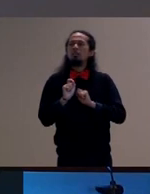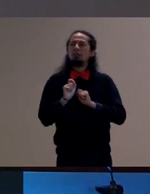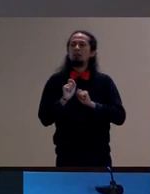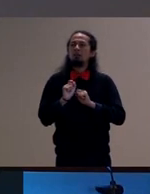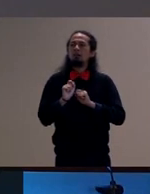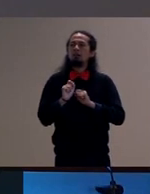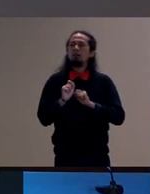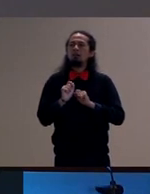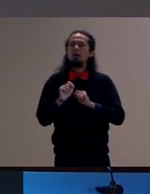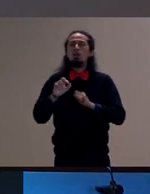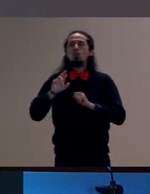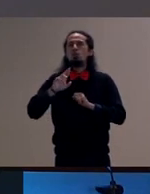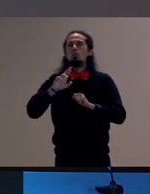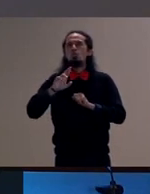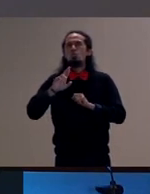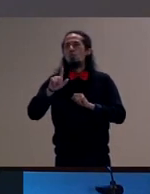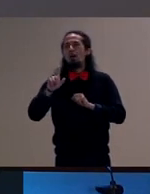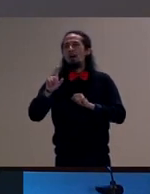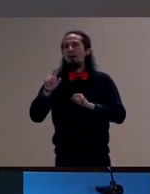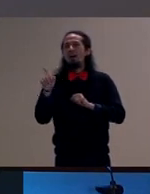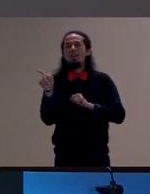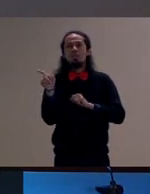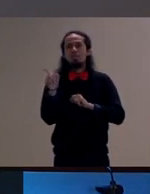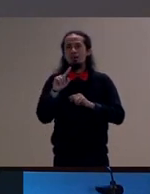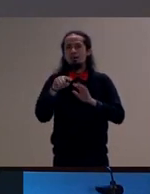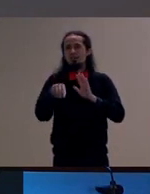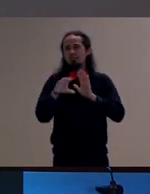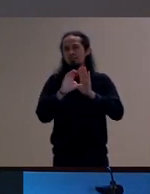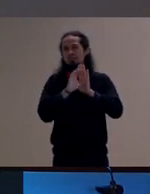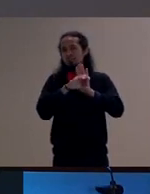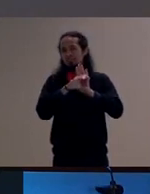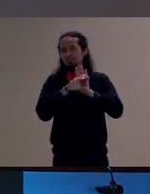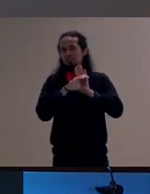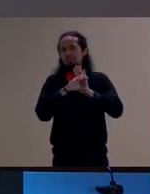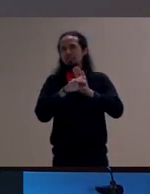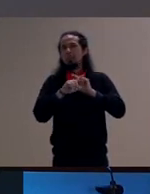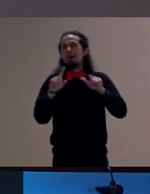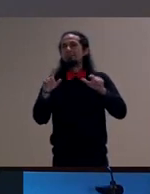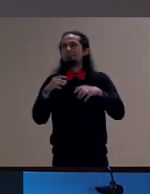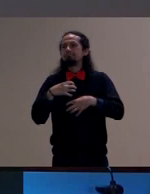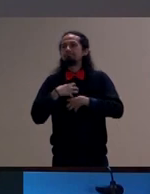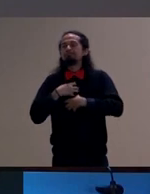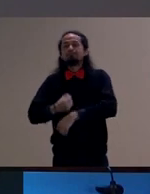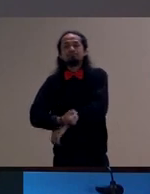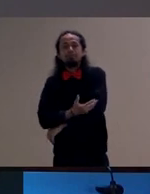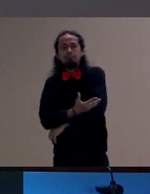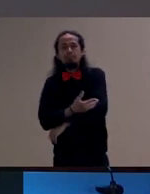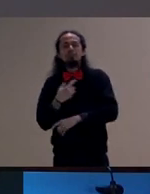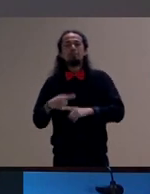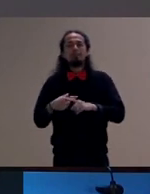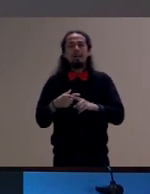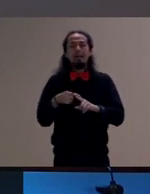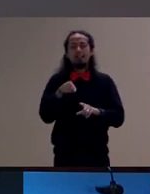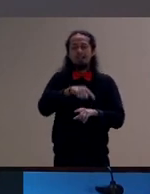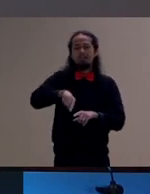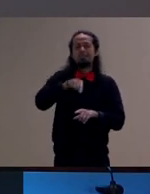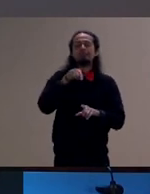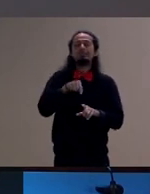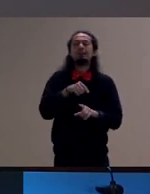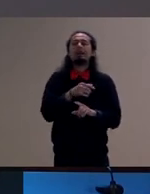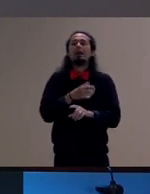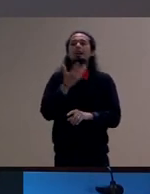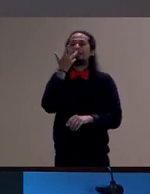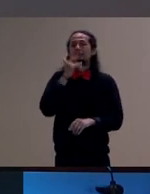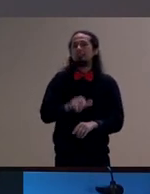não conceitual ou afetivo porque de fato a criança vai se mobilizar muito pelo que o que ela o